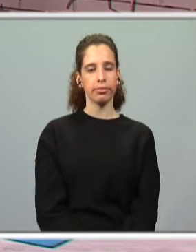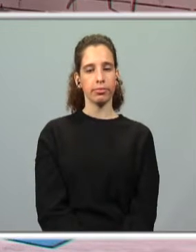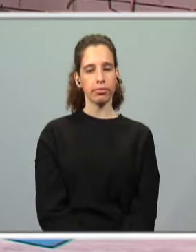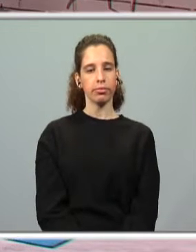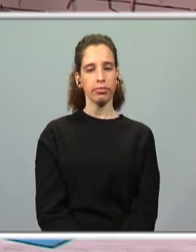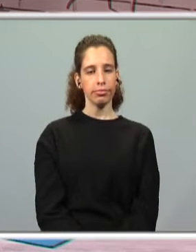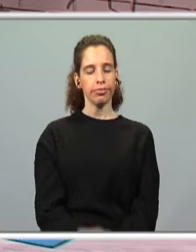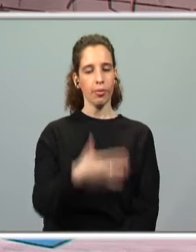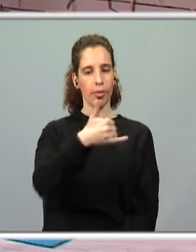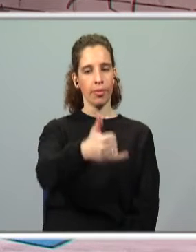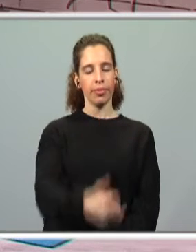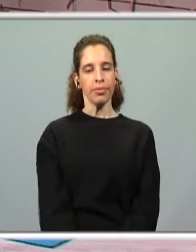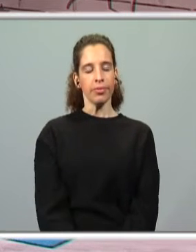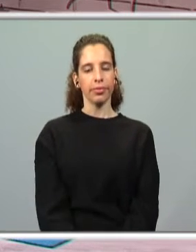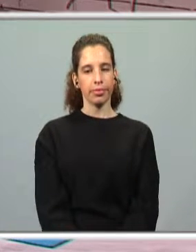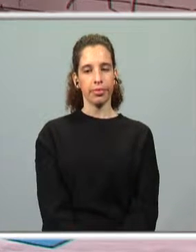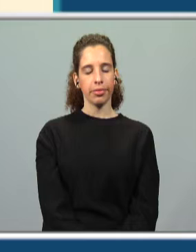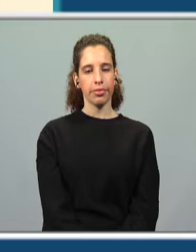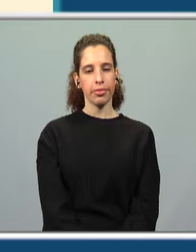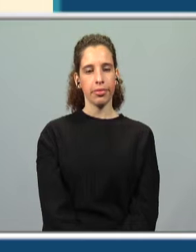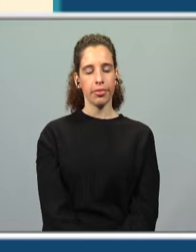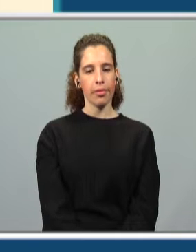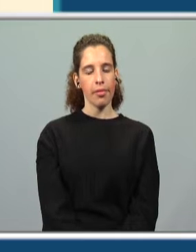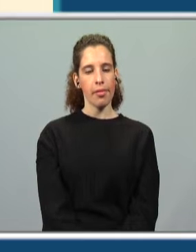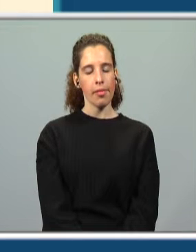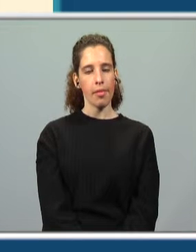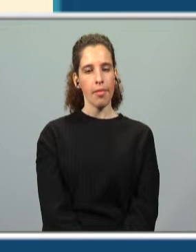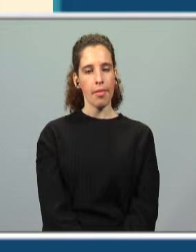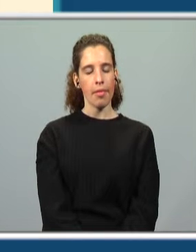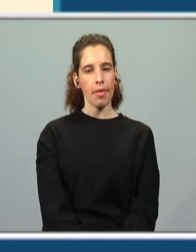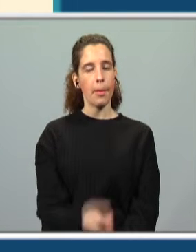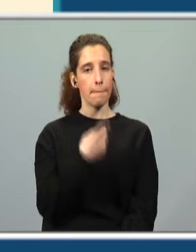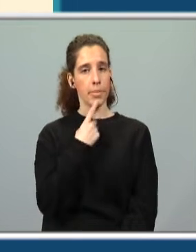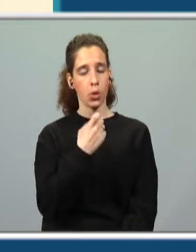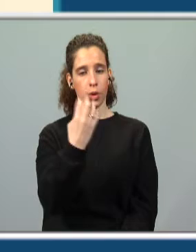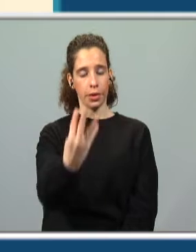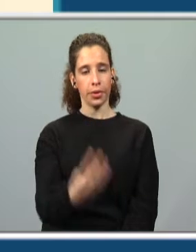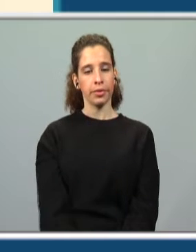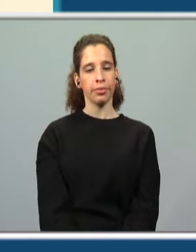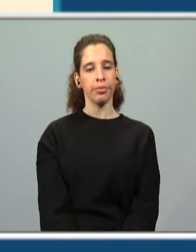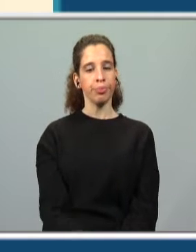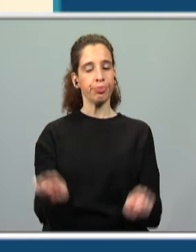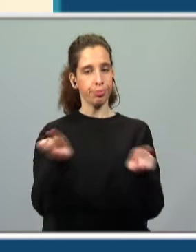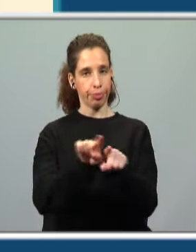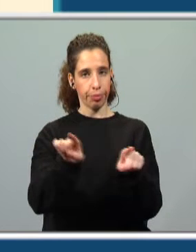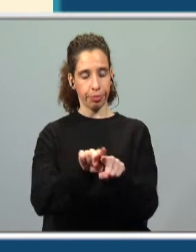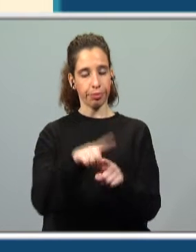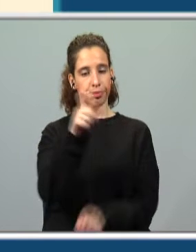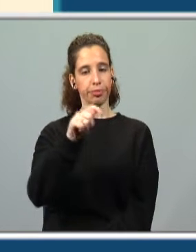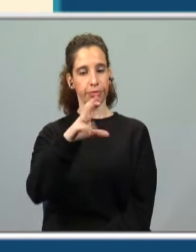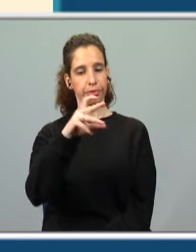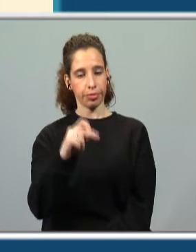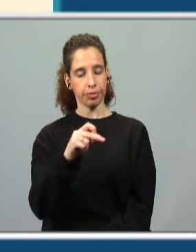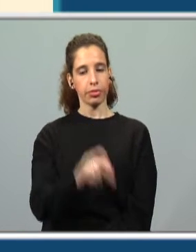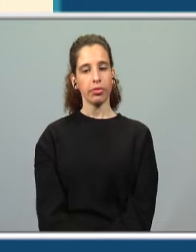Vamos passar à próxima. Então, questão número 4. O irmão, Zeca